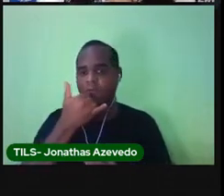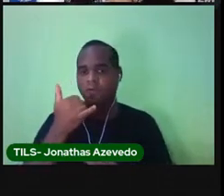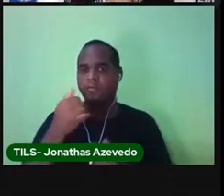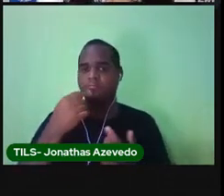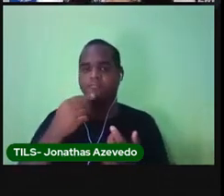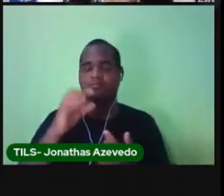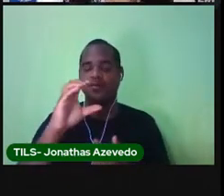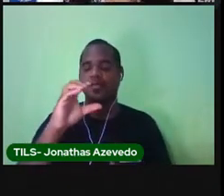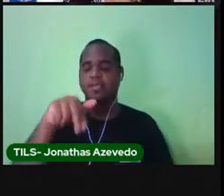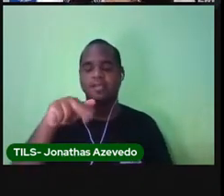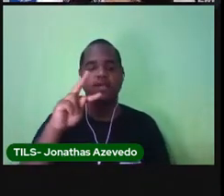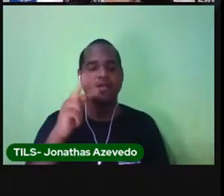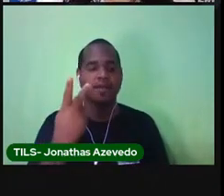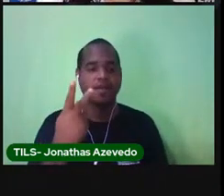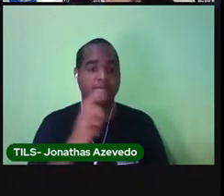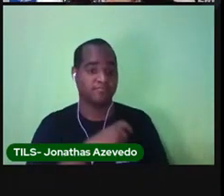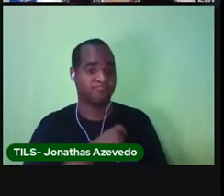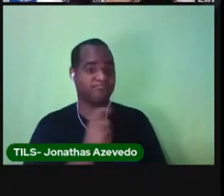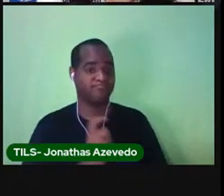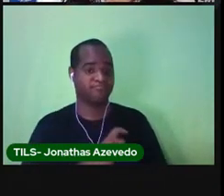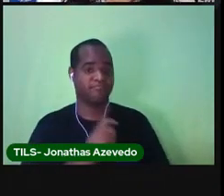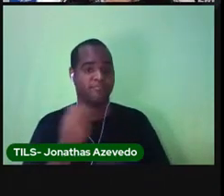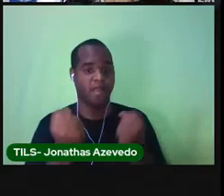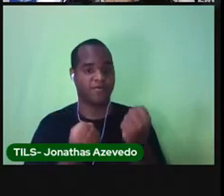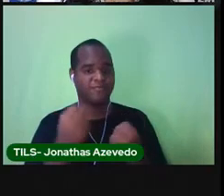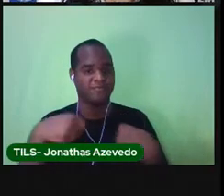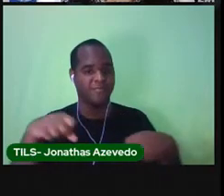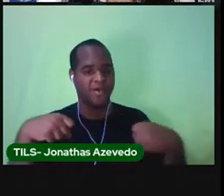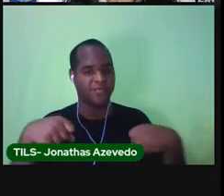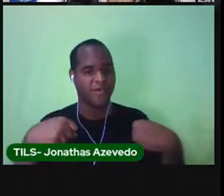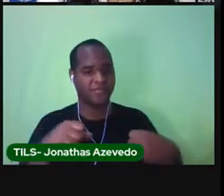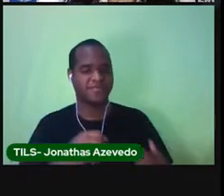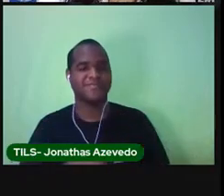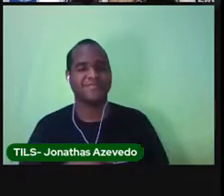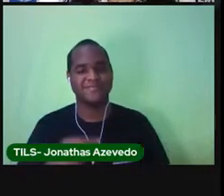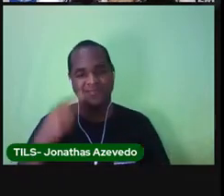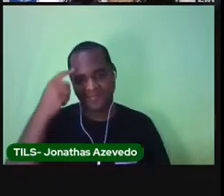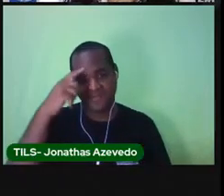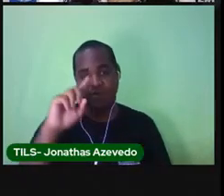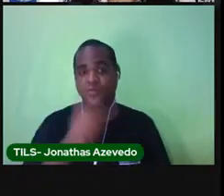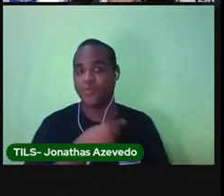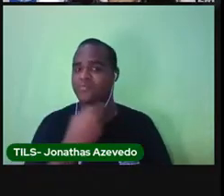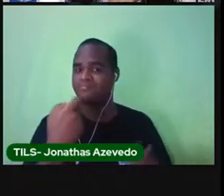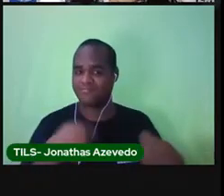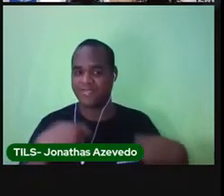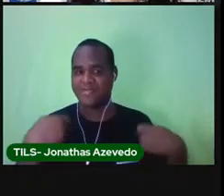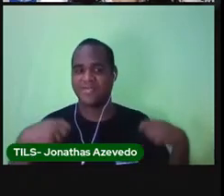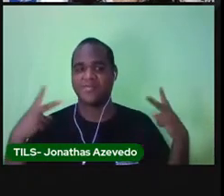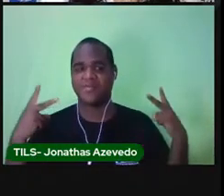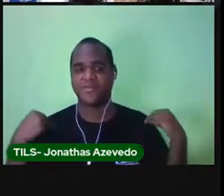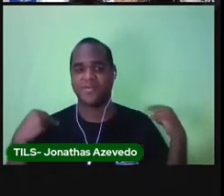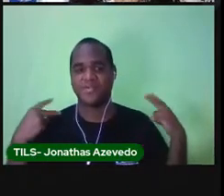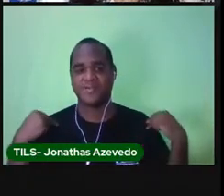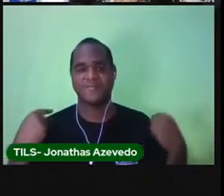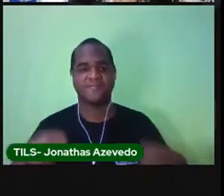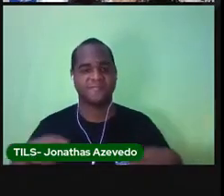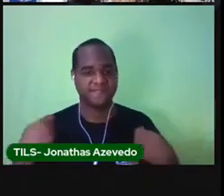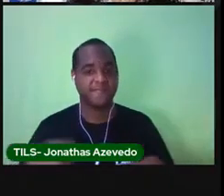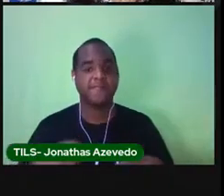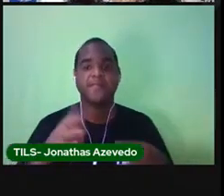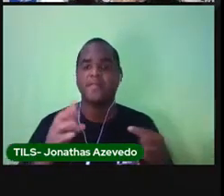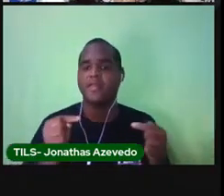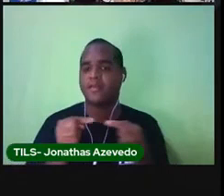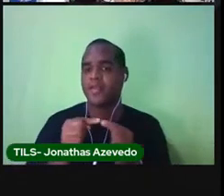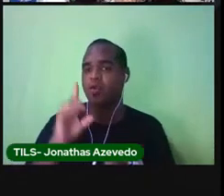CNH significa Carteira Nacional de Habilitação que todo motorista deve ter. O diretor